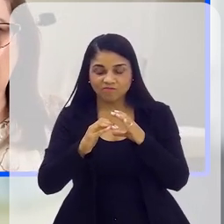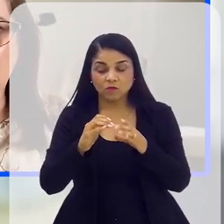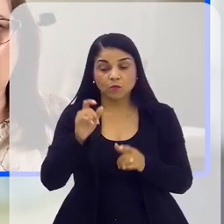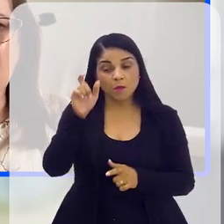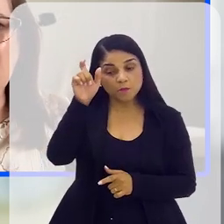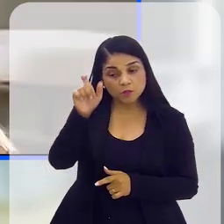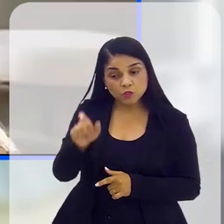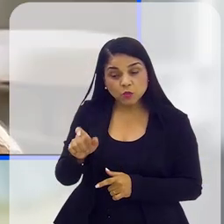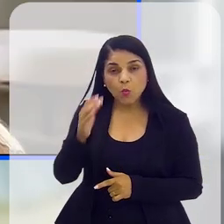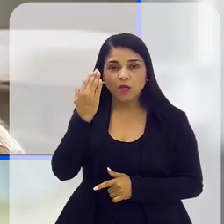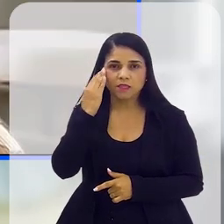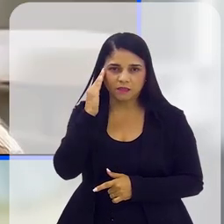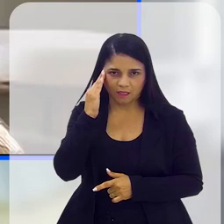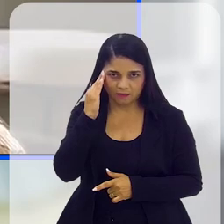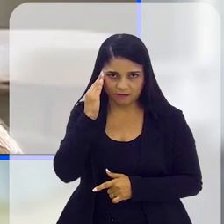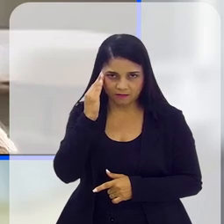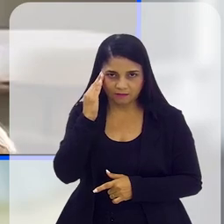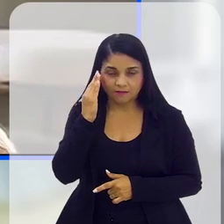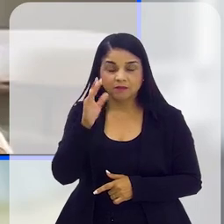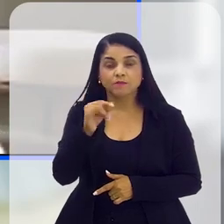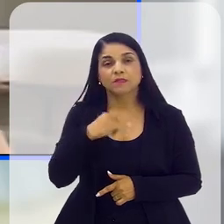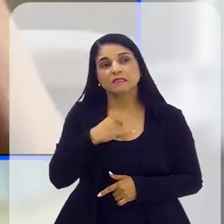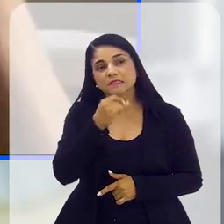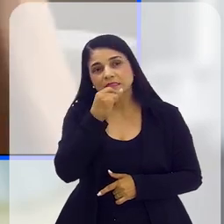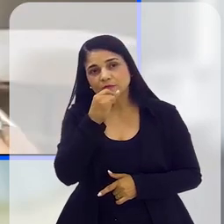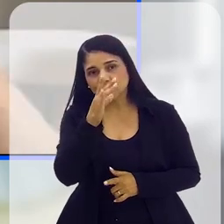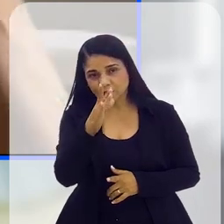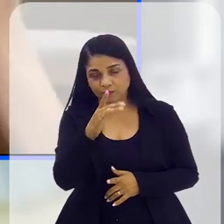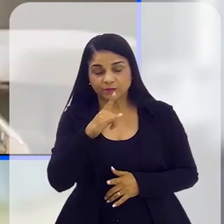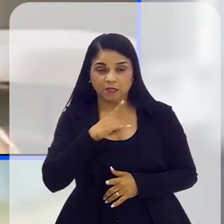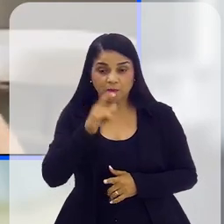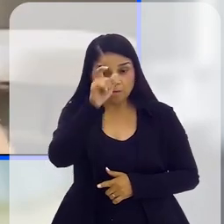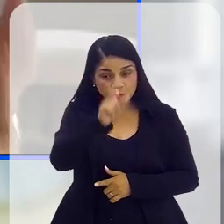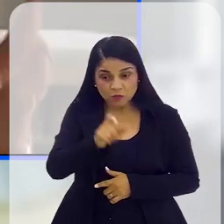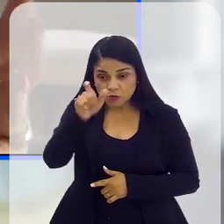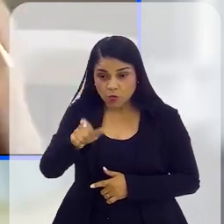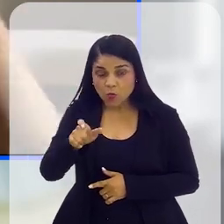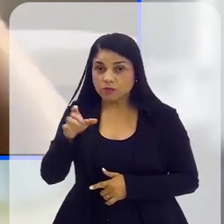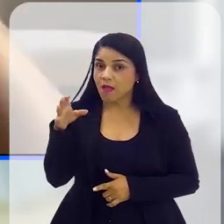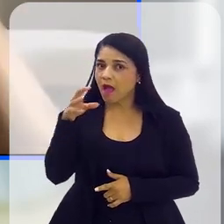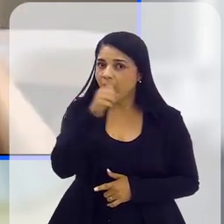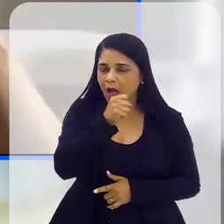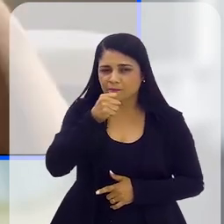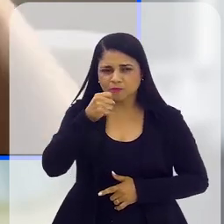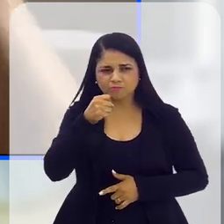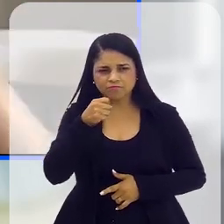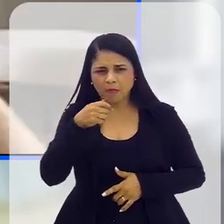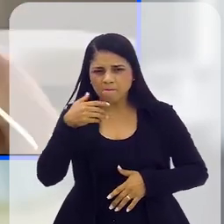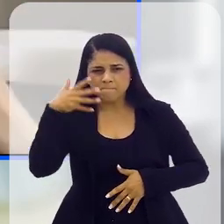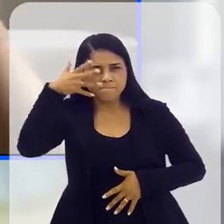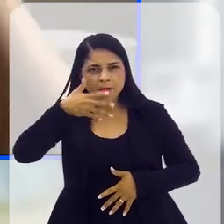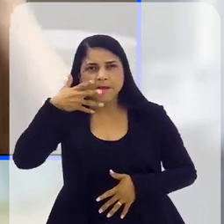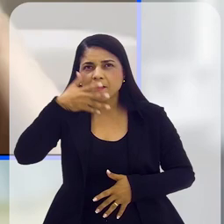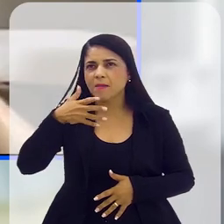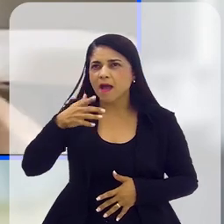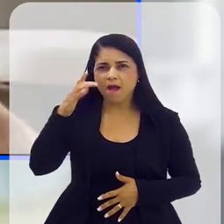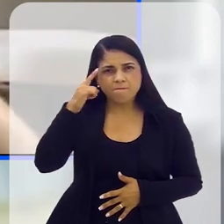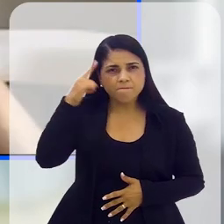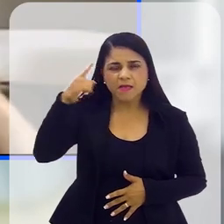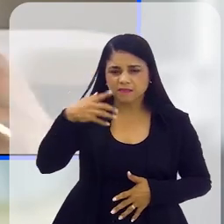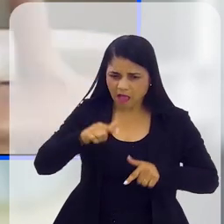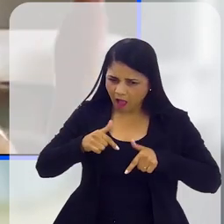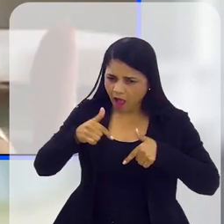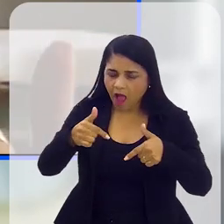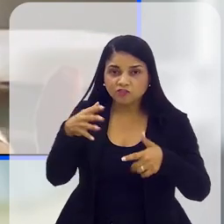entende. Por exemplo, Flávia, tem pessoas que são mais rápidas, mais ágeis, elas pensam e